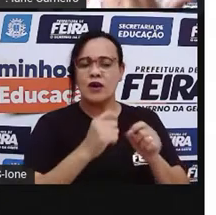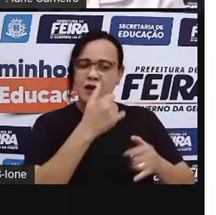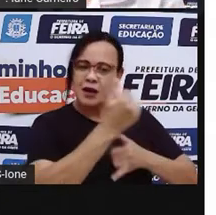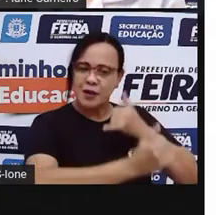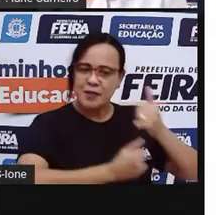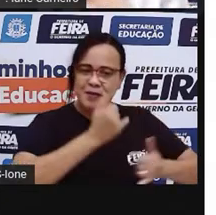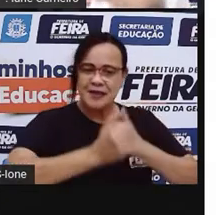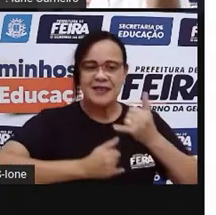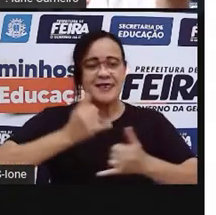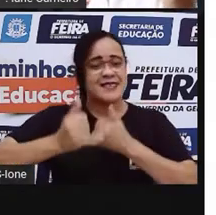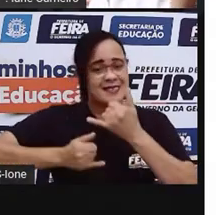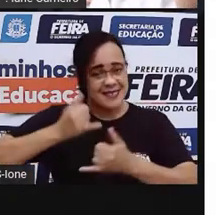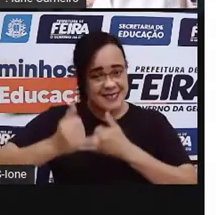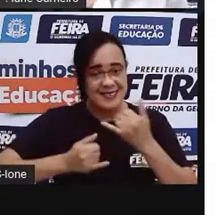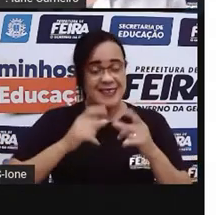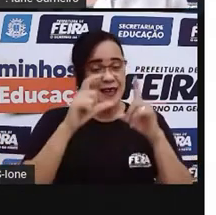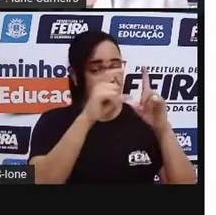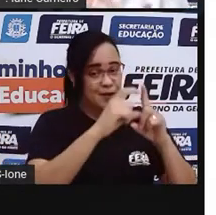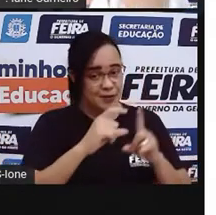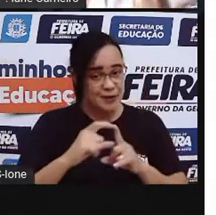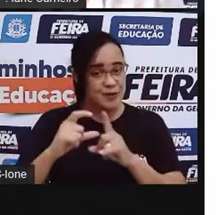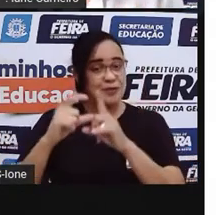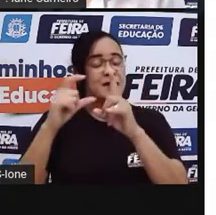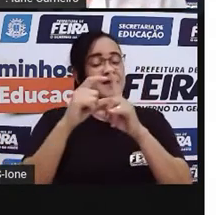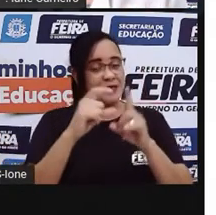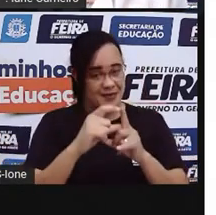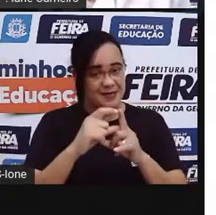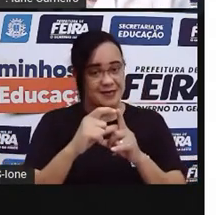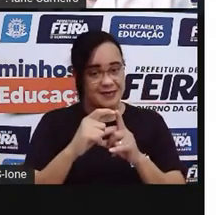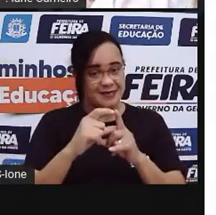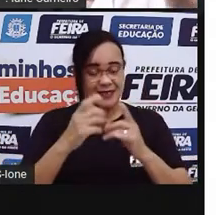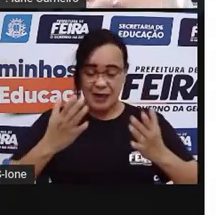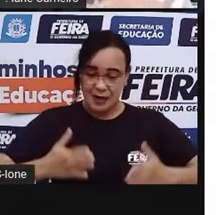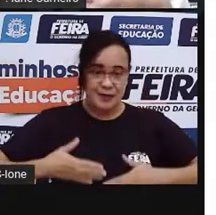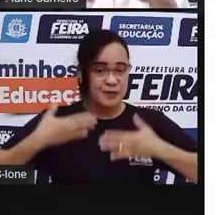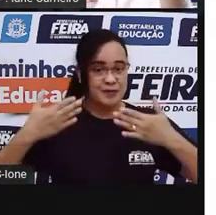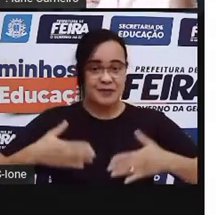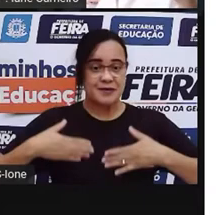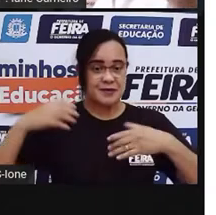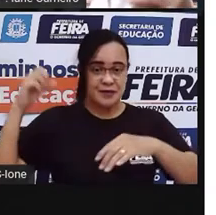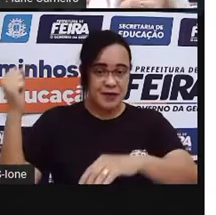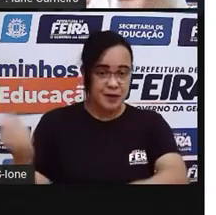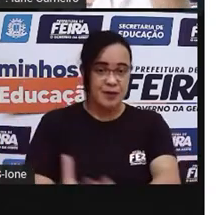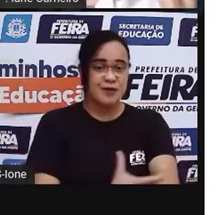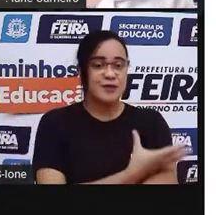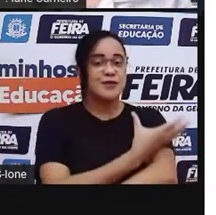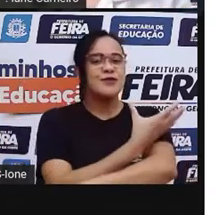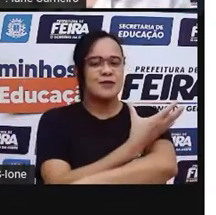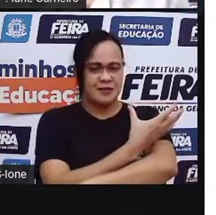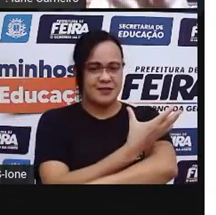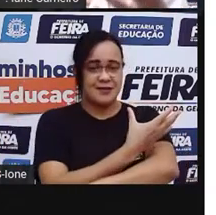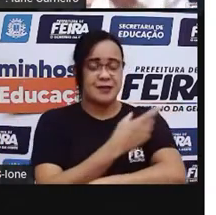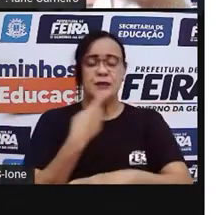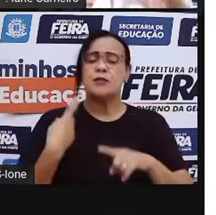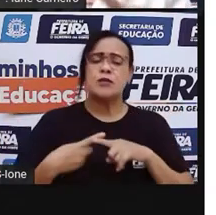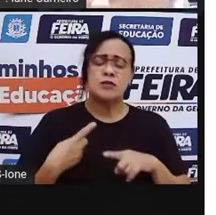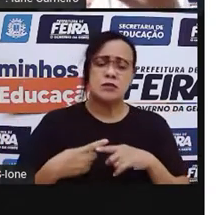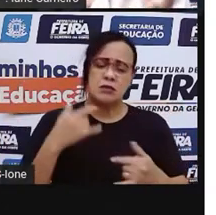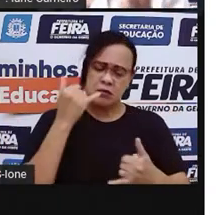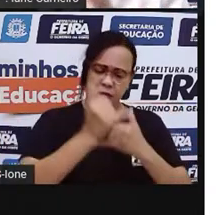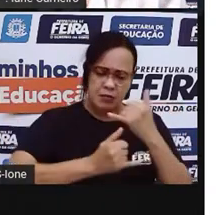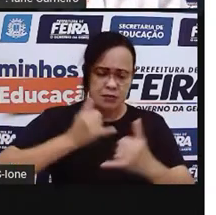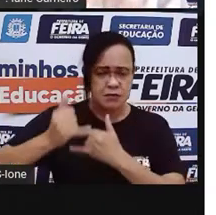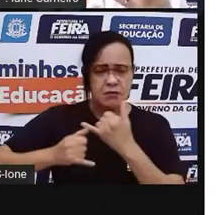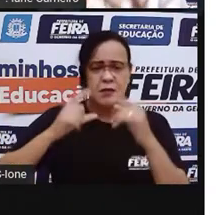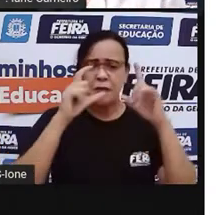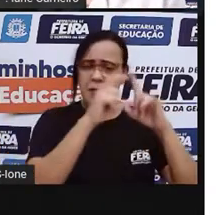nos alegrar, de nos encantar, de nos emocionar, porque as palavras realmente vão brincando. E a gente vê como o